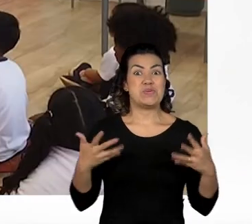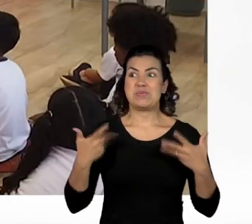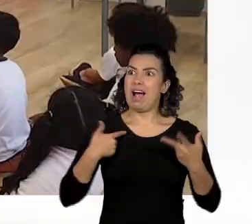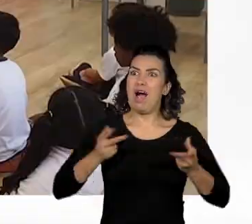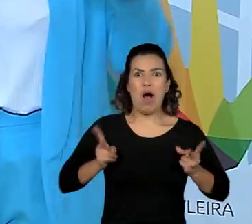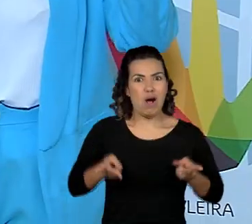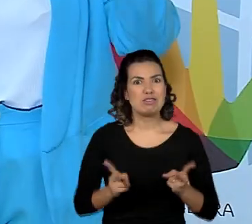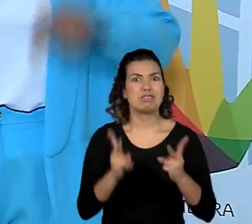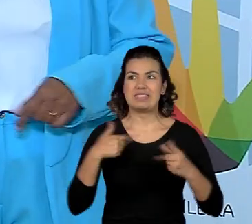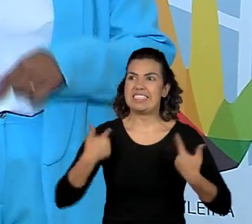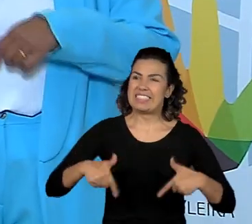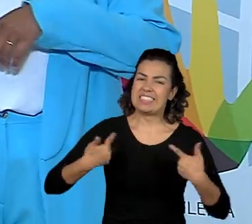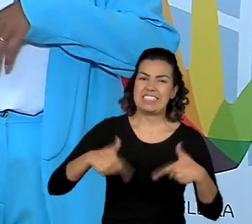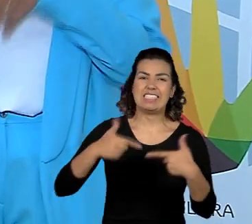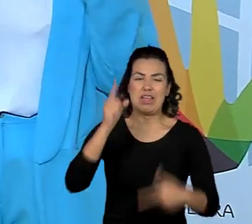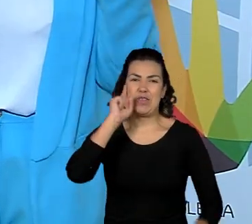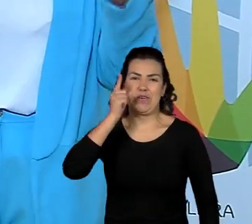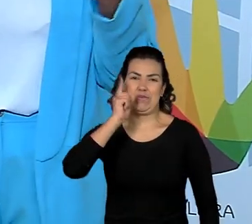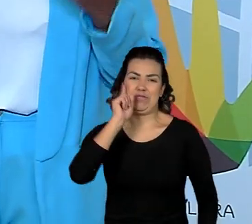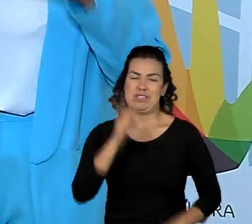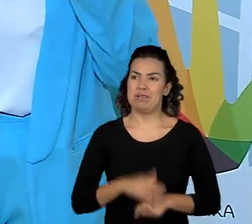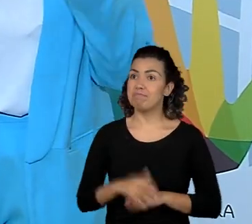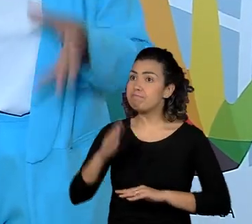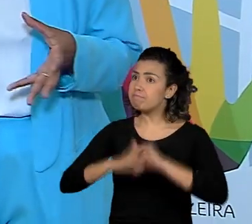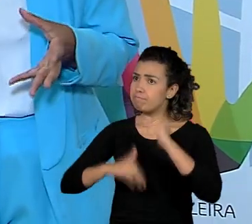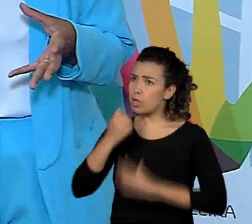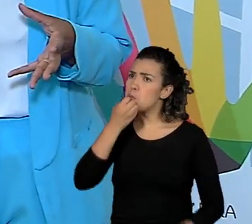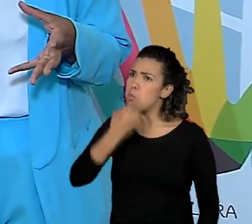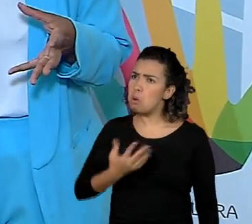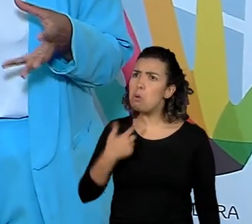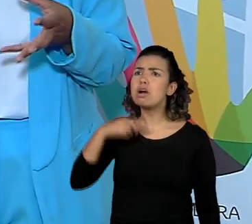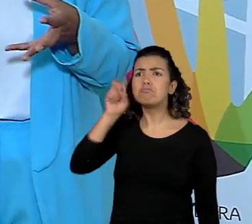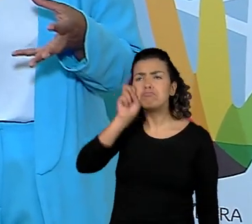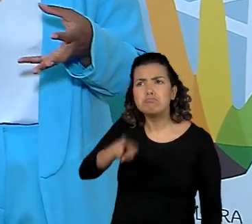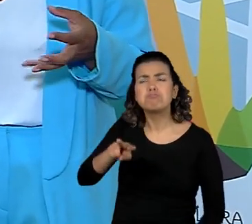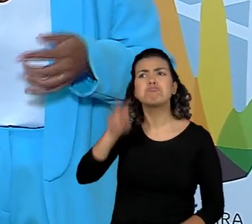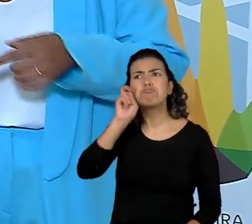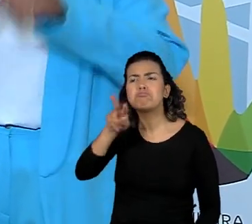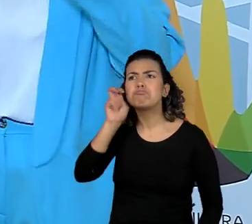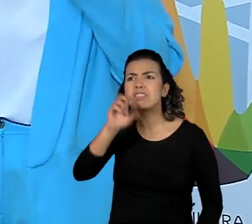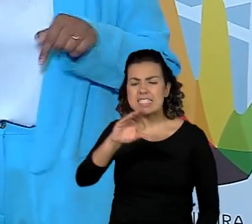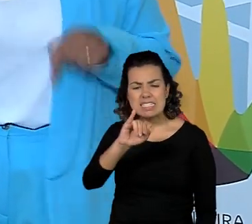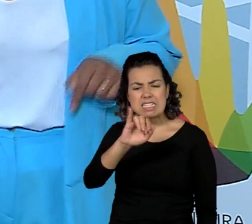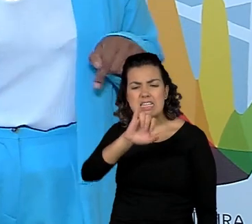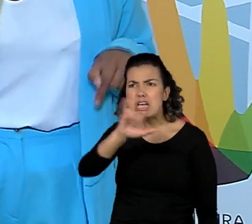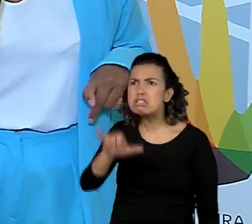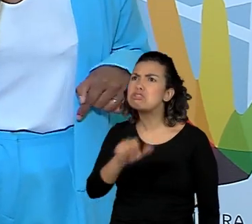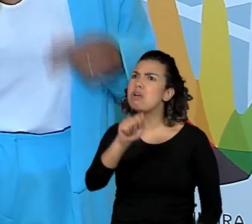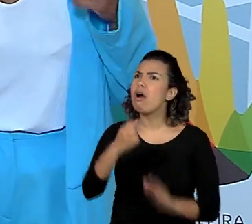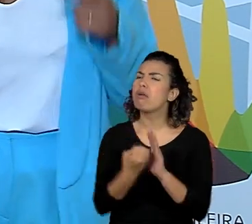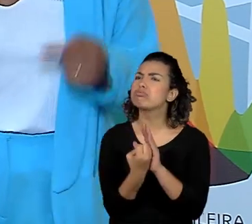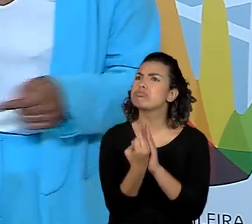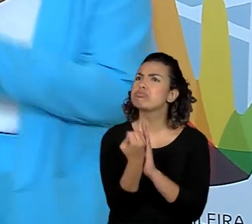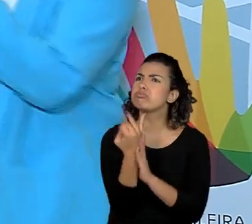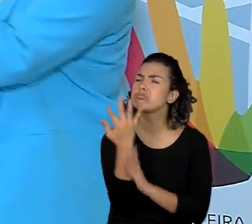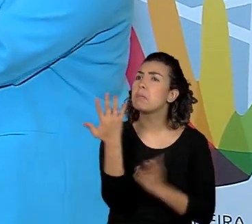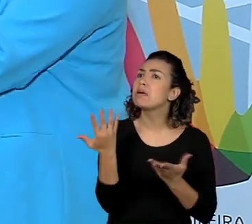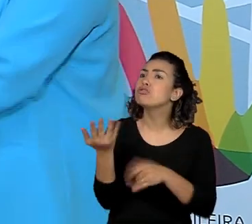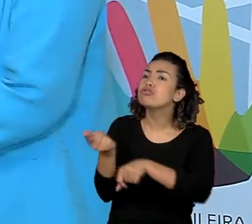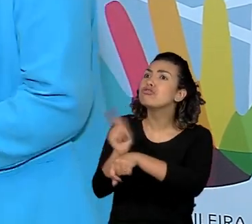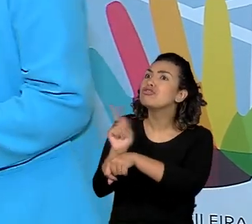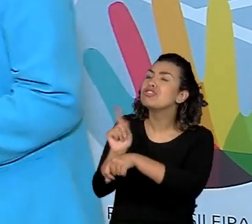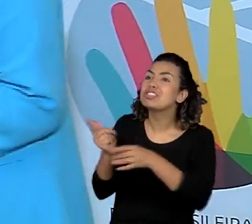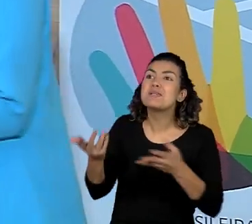diariamente. Aqui no Boas Práticas, a gente já viu inúmeras matérias sobre CIEJA. E na categoria gestão,